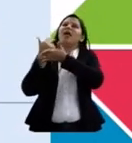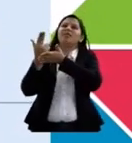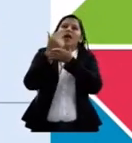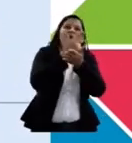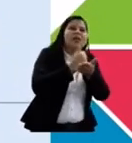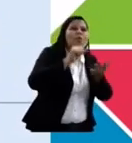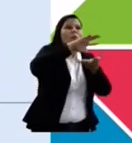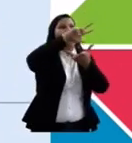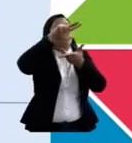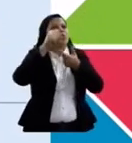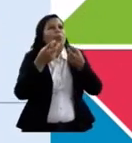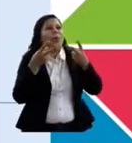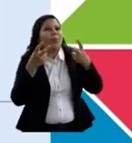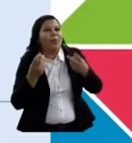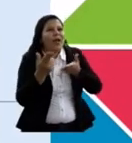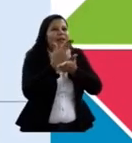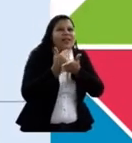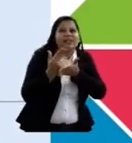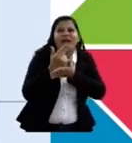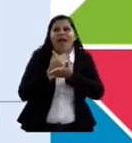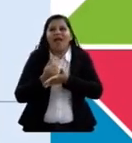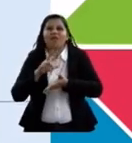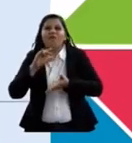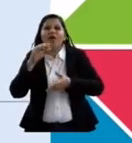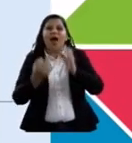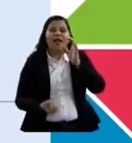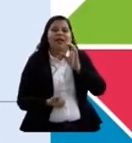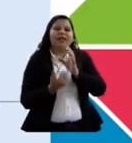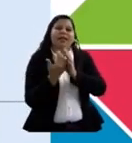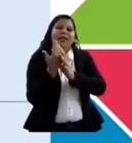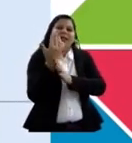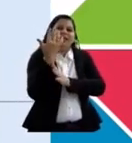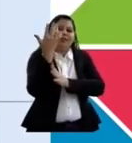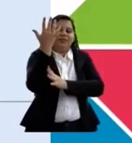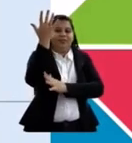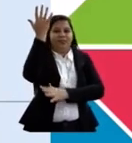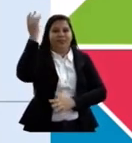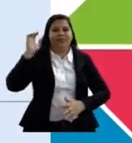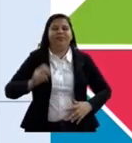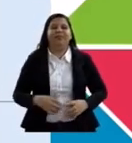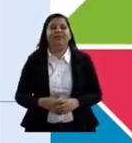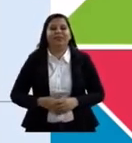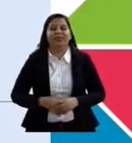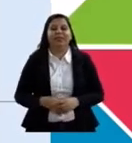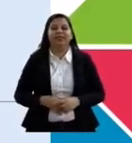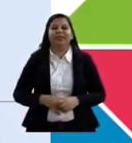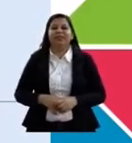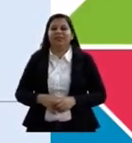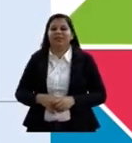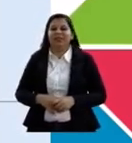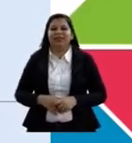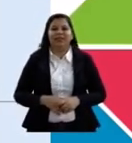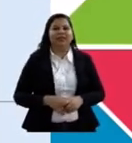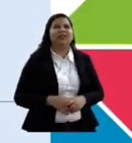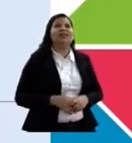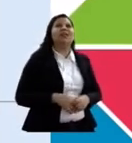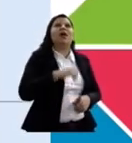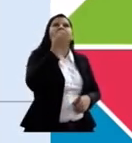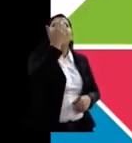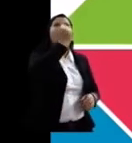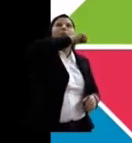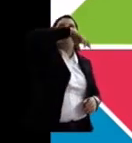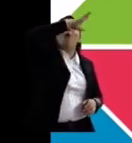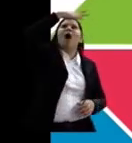acuíri vai nascer. Meu acuíri vai nascer, meu acuíri vai